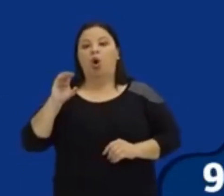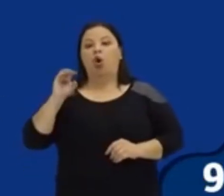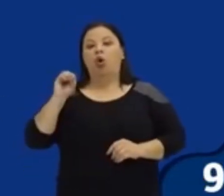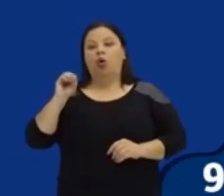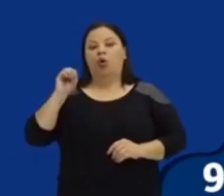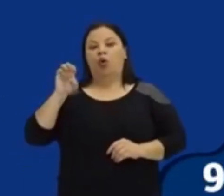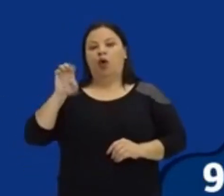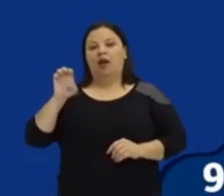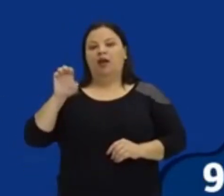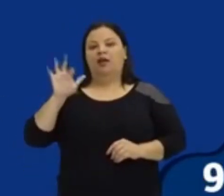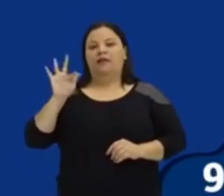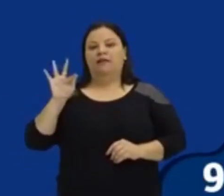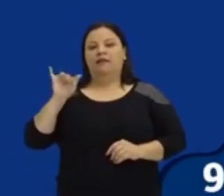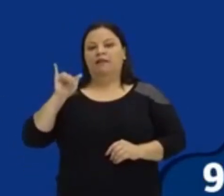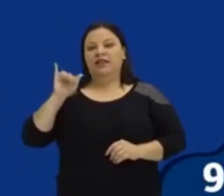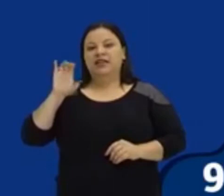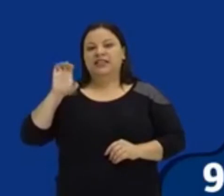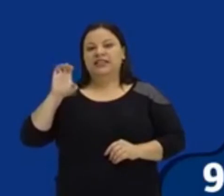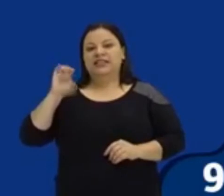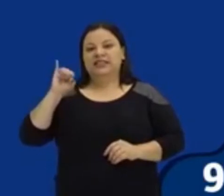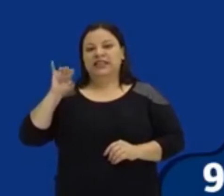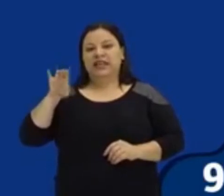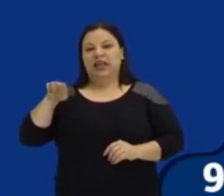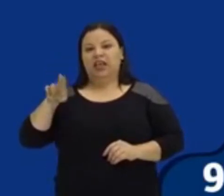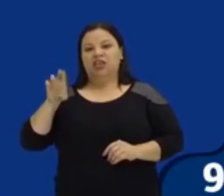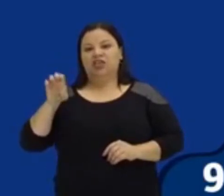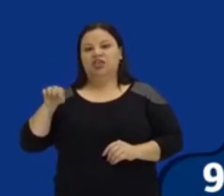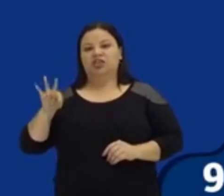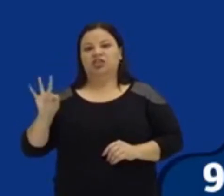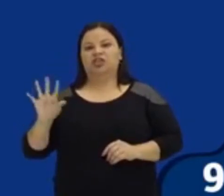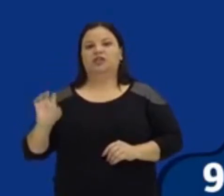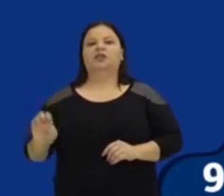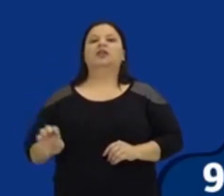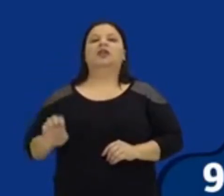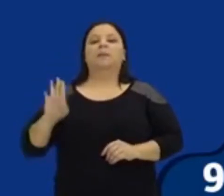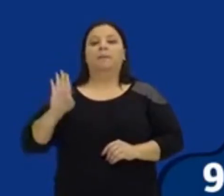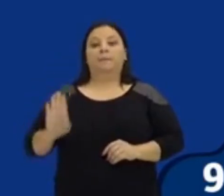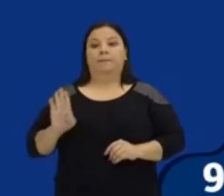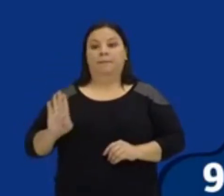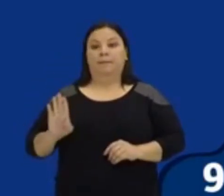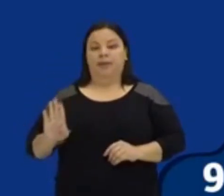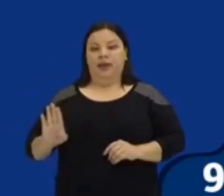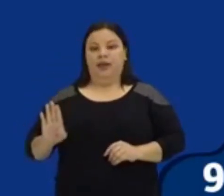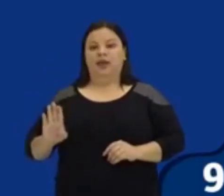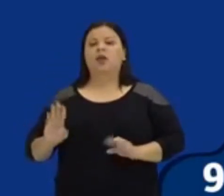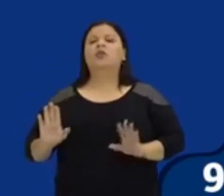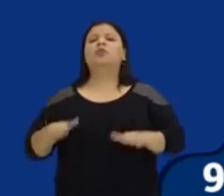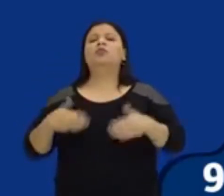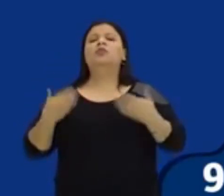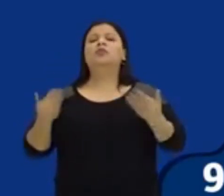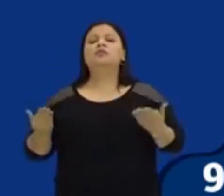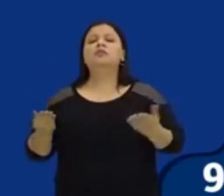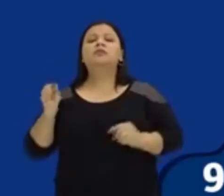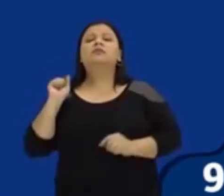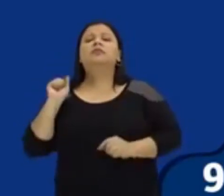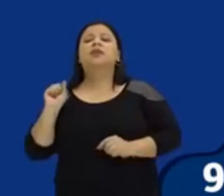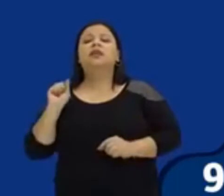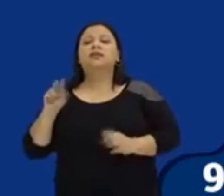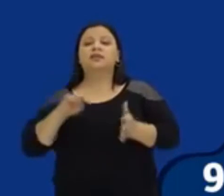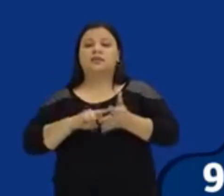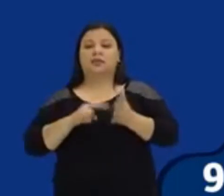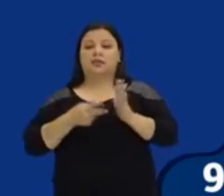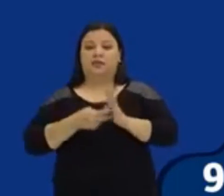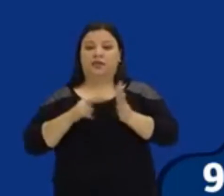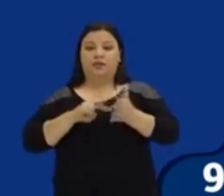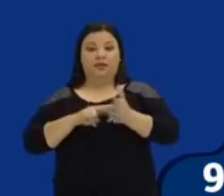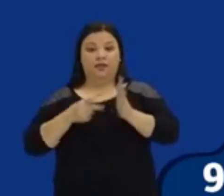analisar o coeficiente B, vamos dizer o seguinte, vai dizer a inclinação que a parábola toma após passar o eixo